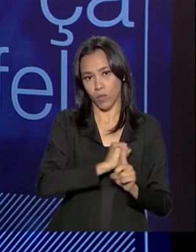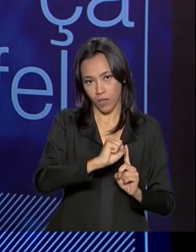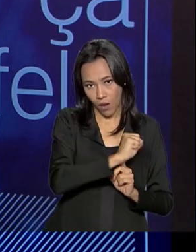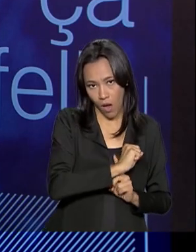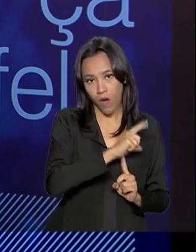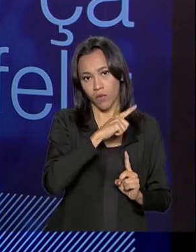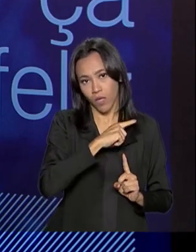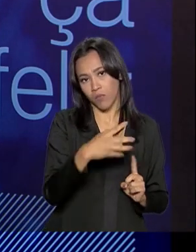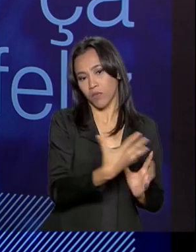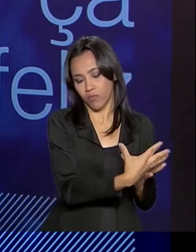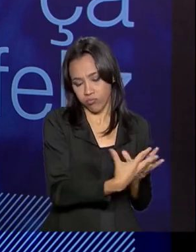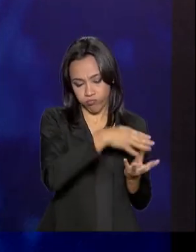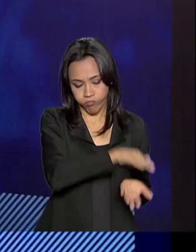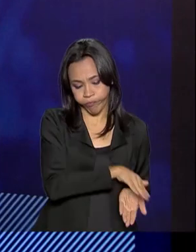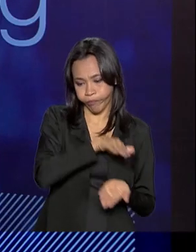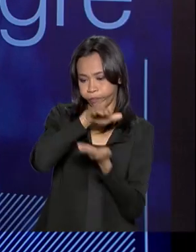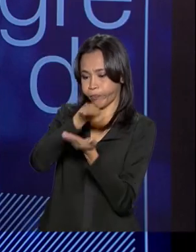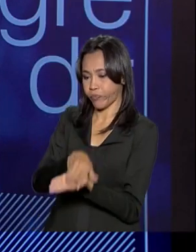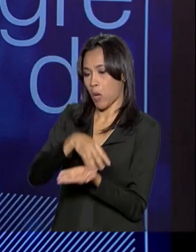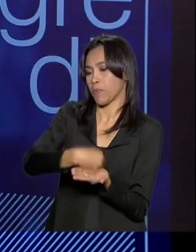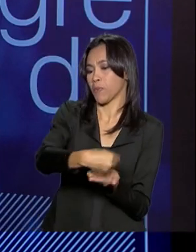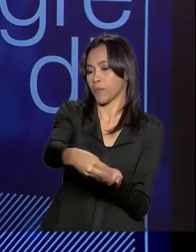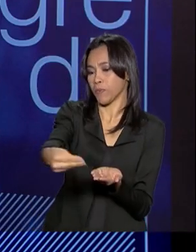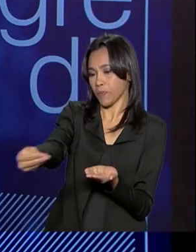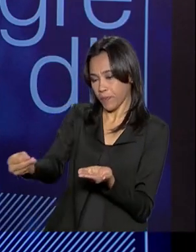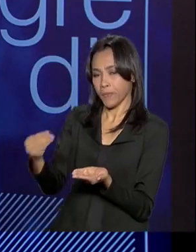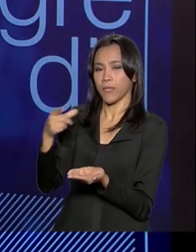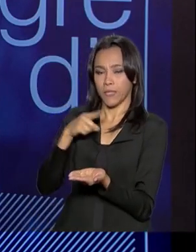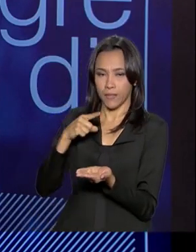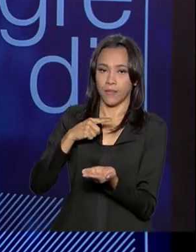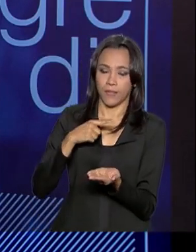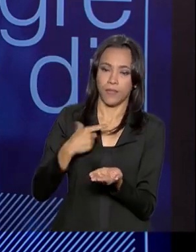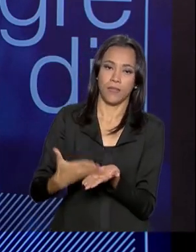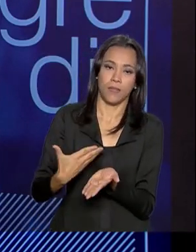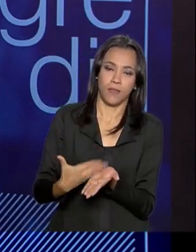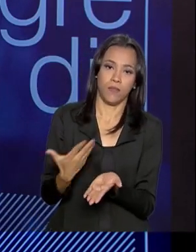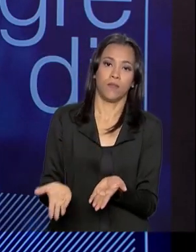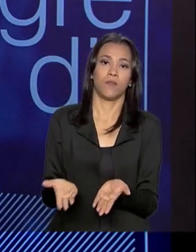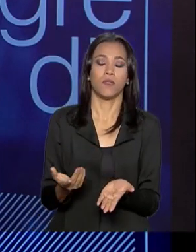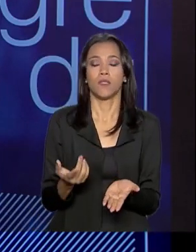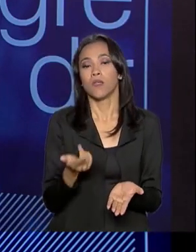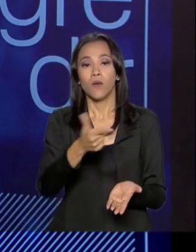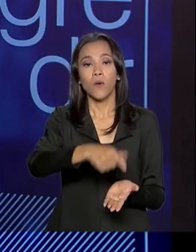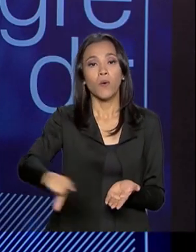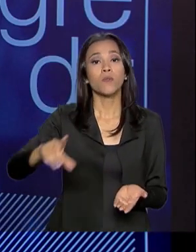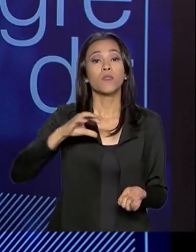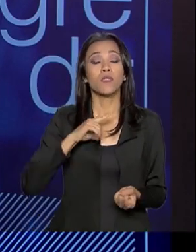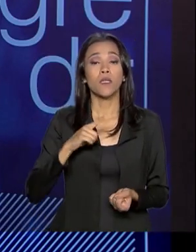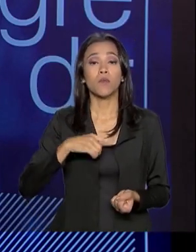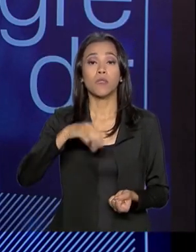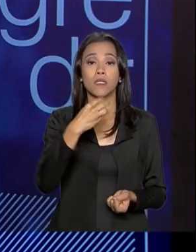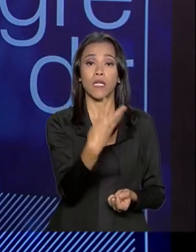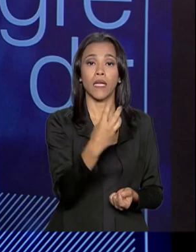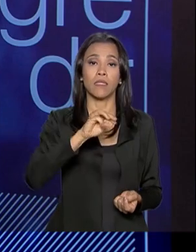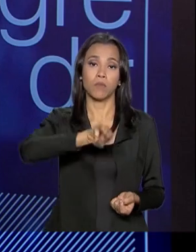de contos infantis, para distribuir para as famílias do Bolsa Família. Nós temos um universo de 3 milhões